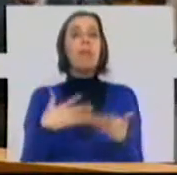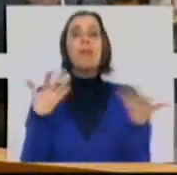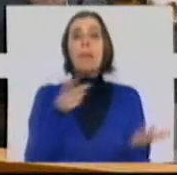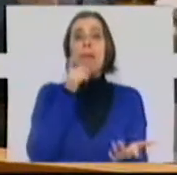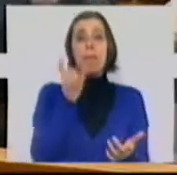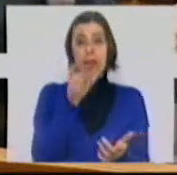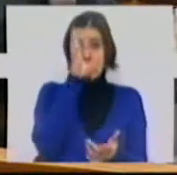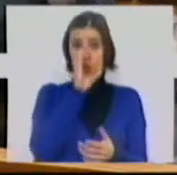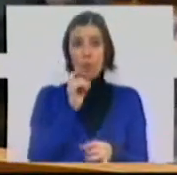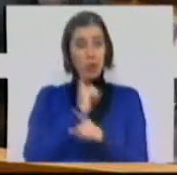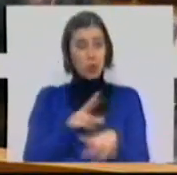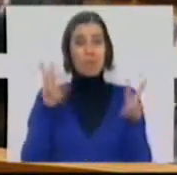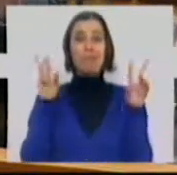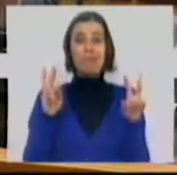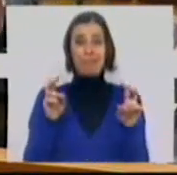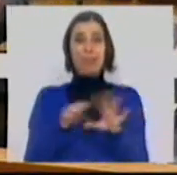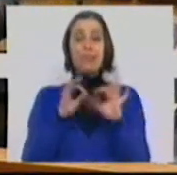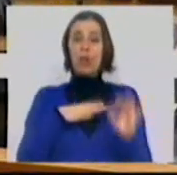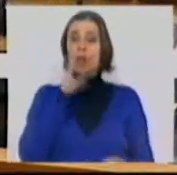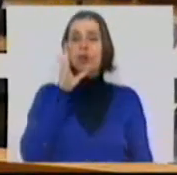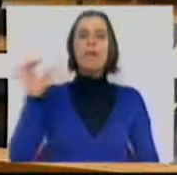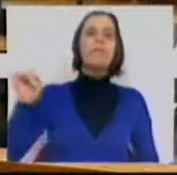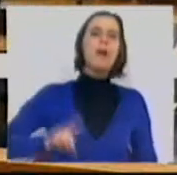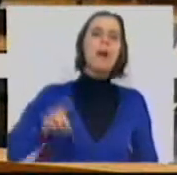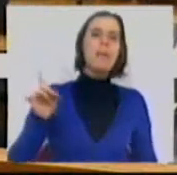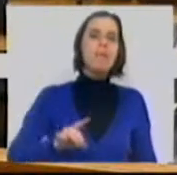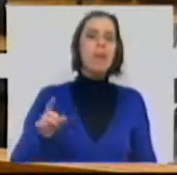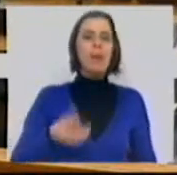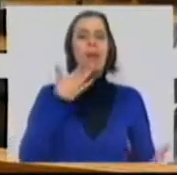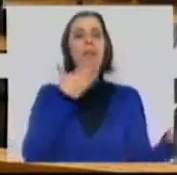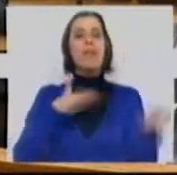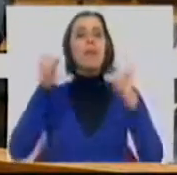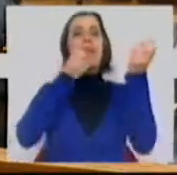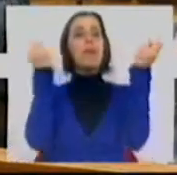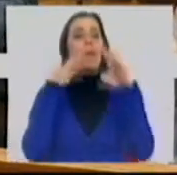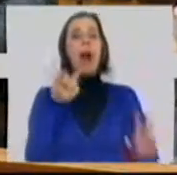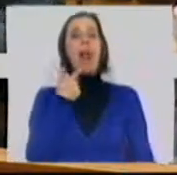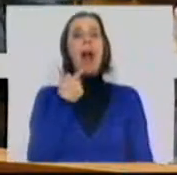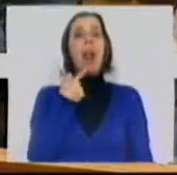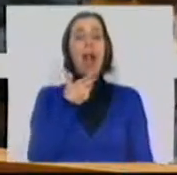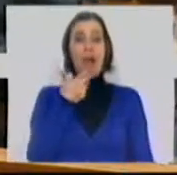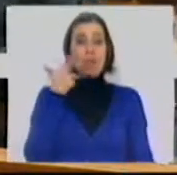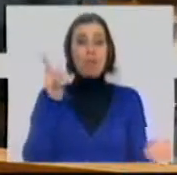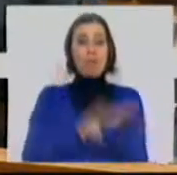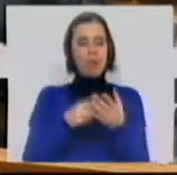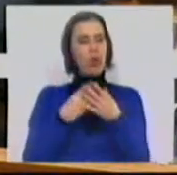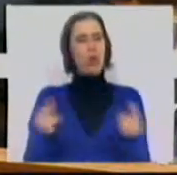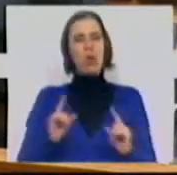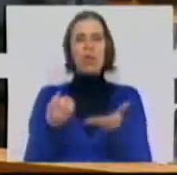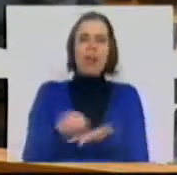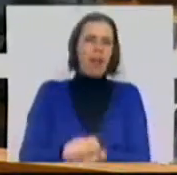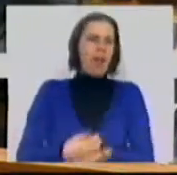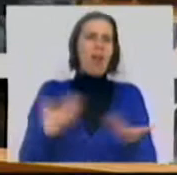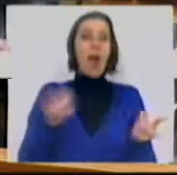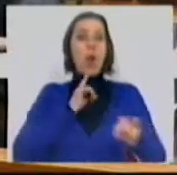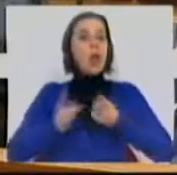palavras do Governo sobre essa matéria, como tenho dito várias vezes, leva-se o vento porque fala muito, mas não resolve nada